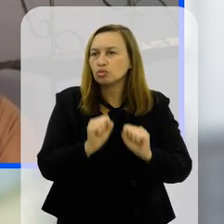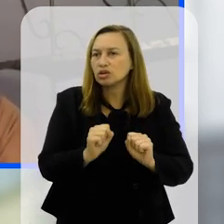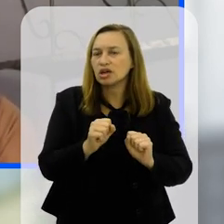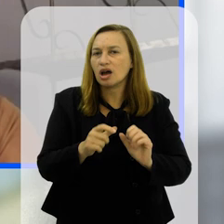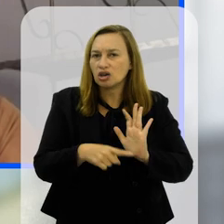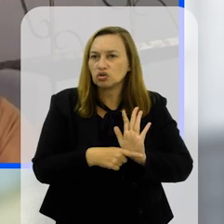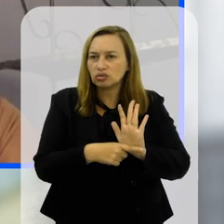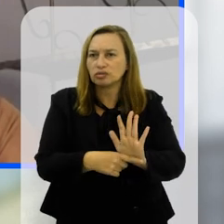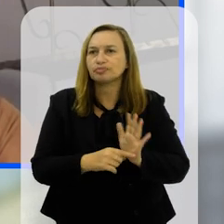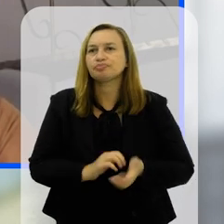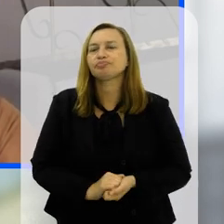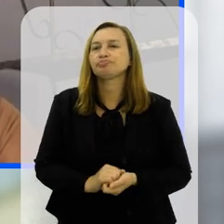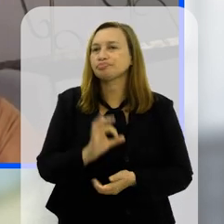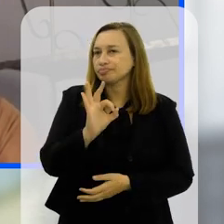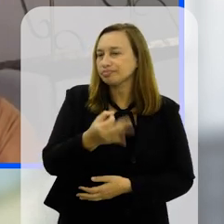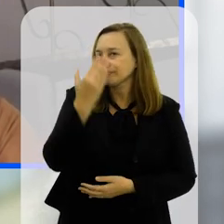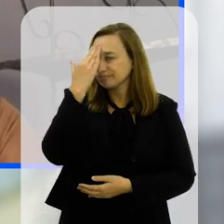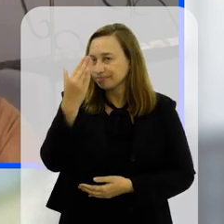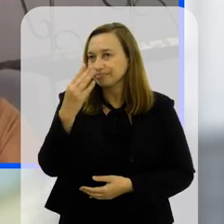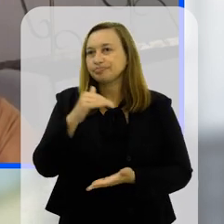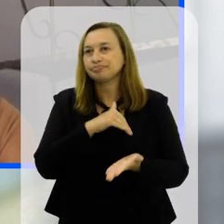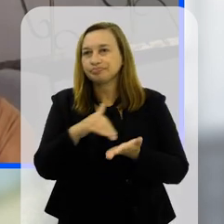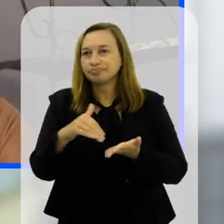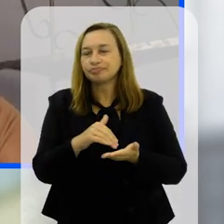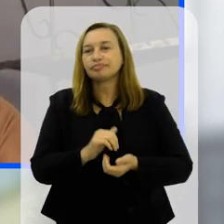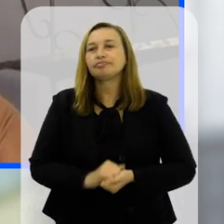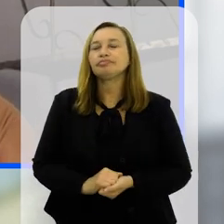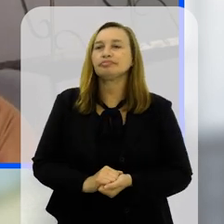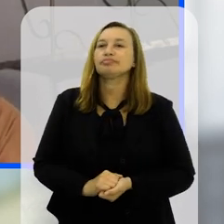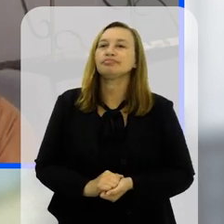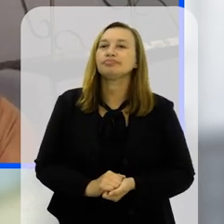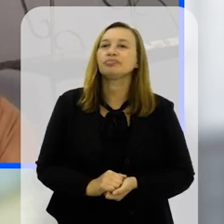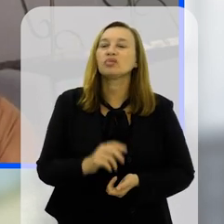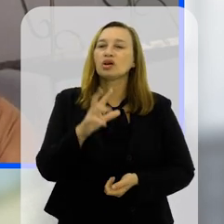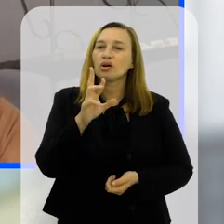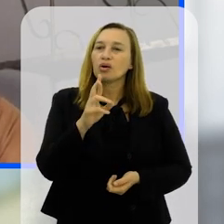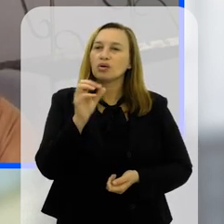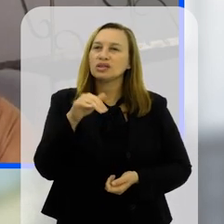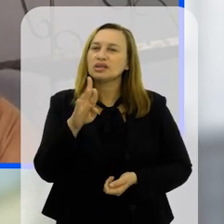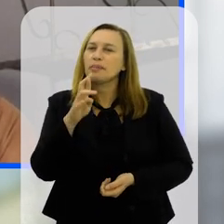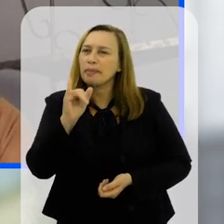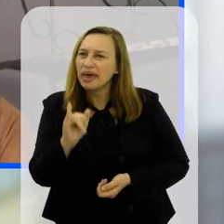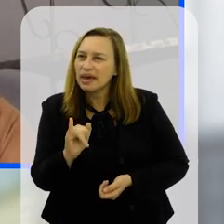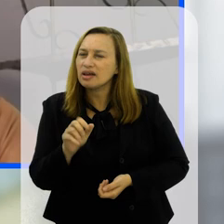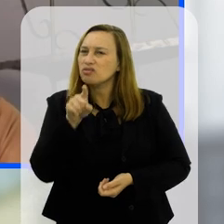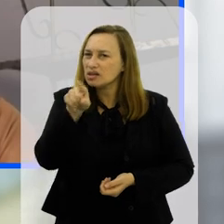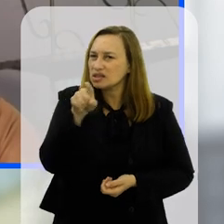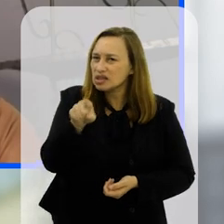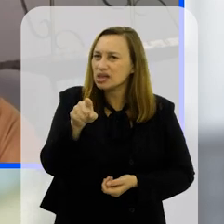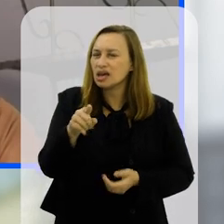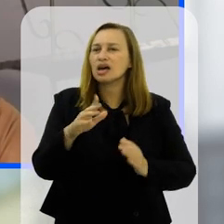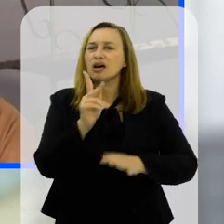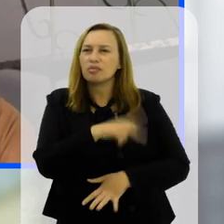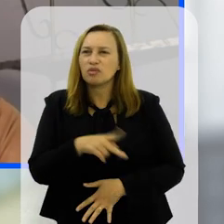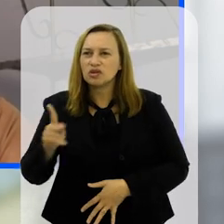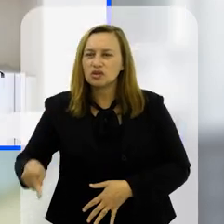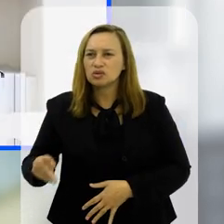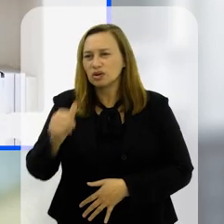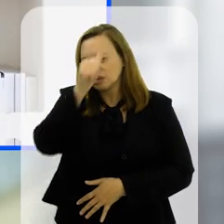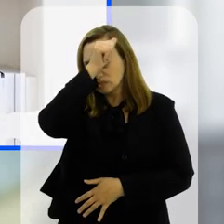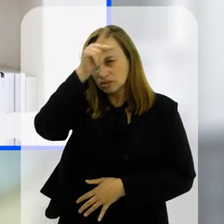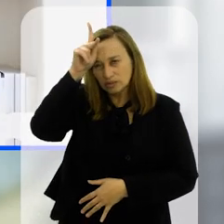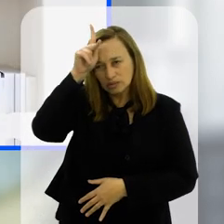contribuições Tá certo, muito obrigada, subsecretário E Rosemary, você já é professora aí da Rede Pública